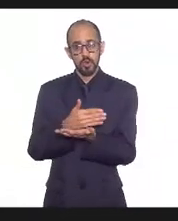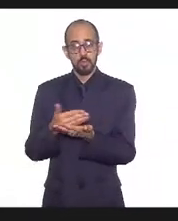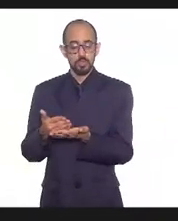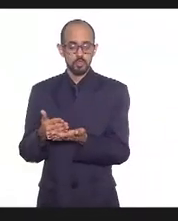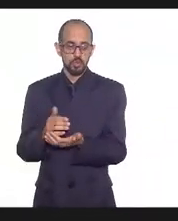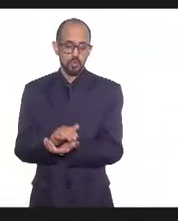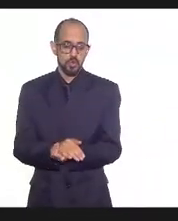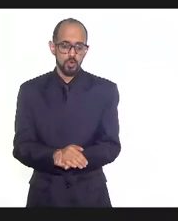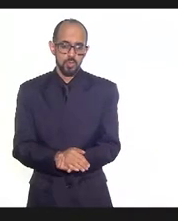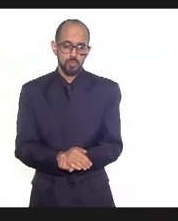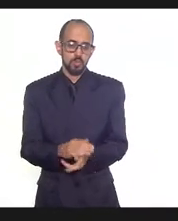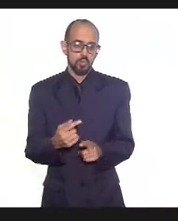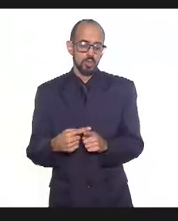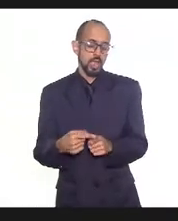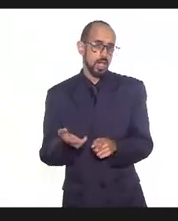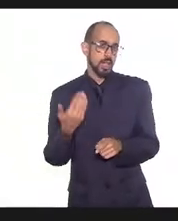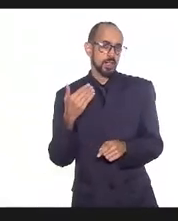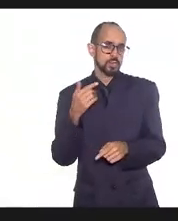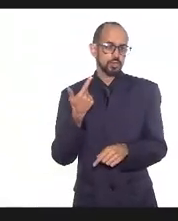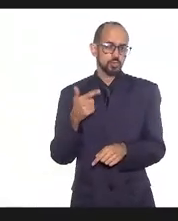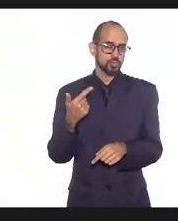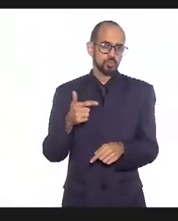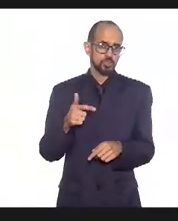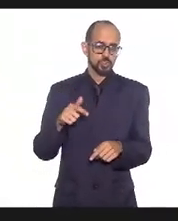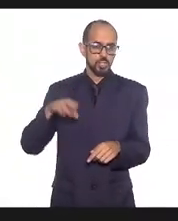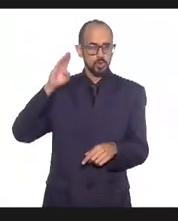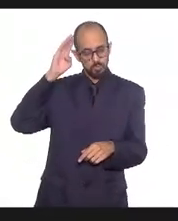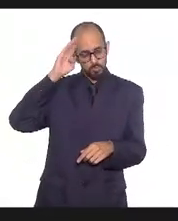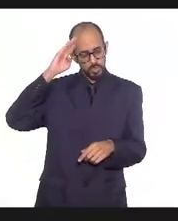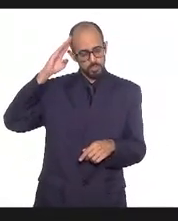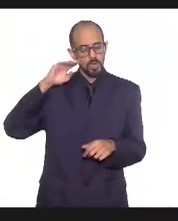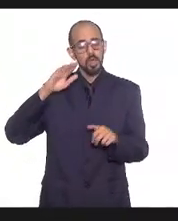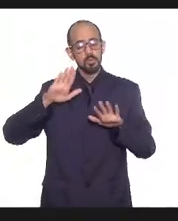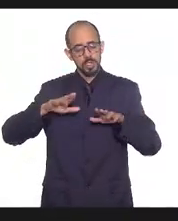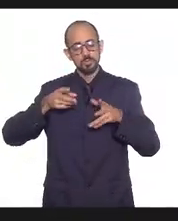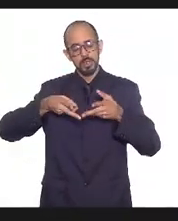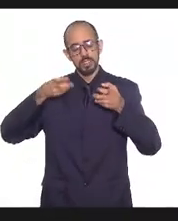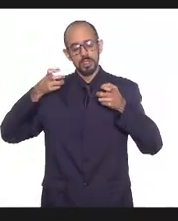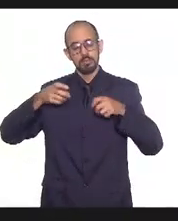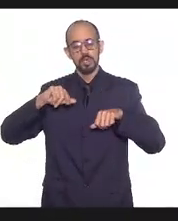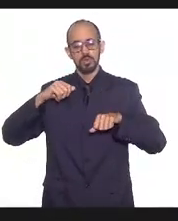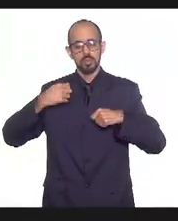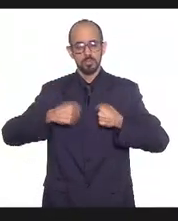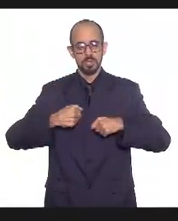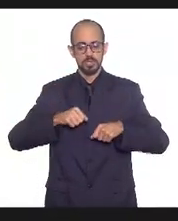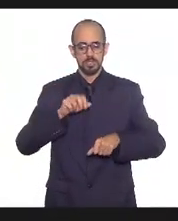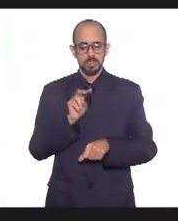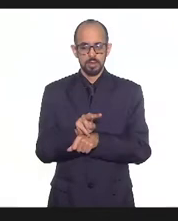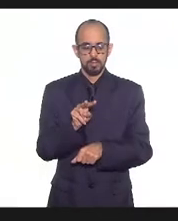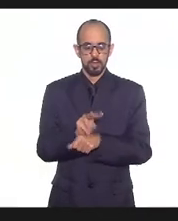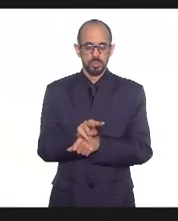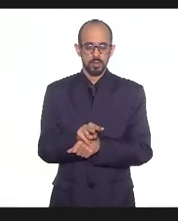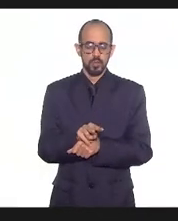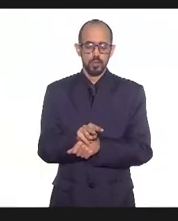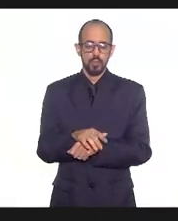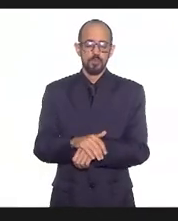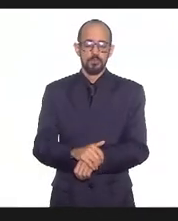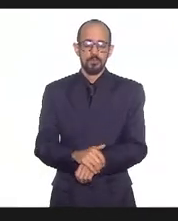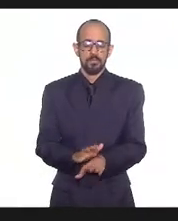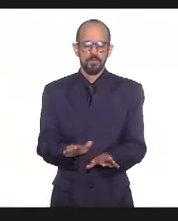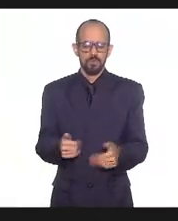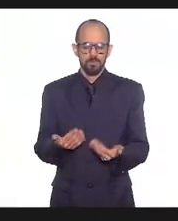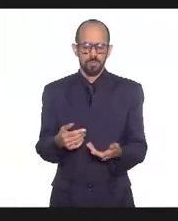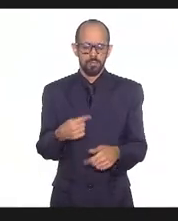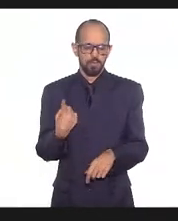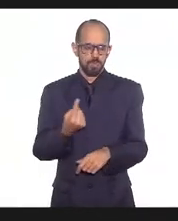nacional não tinha elencado inicialmente mas percebeu que tem que ser protegido por conta dessa exposição maior a